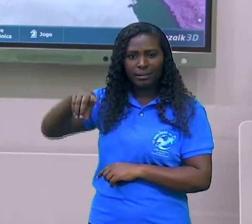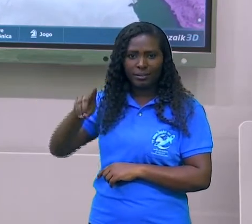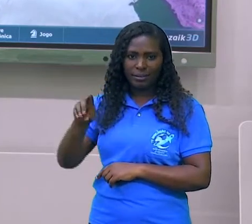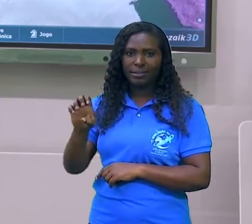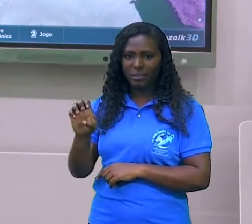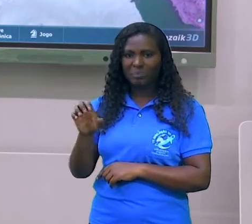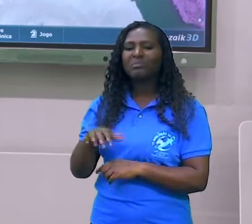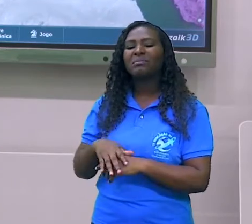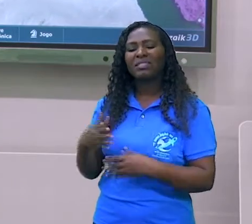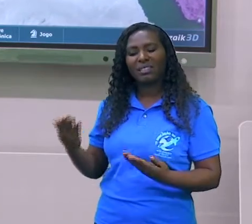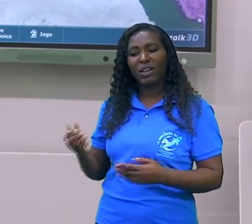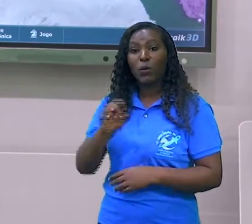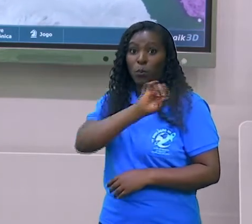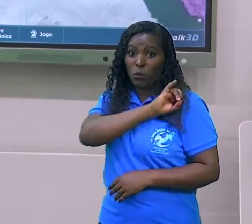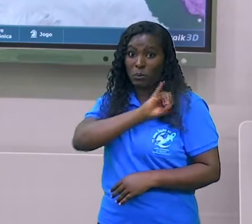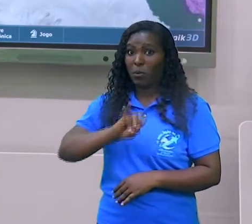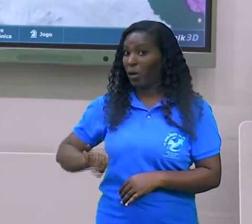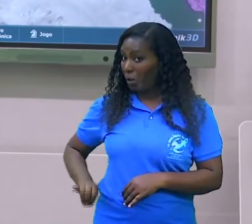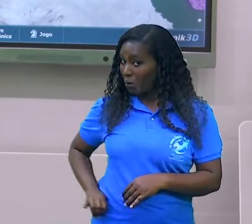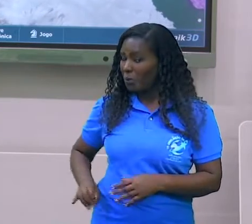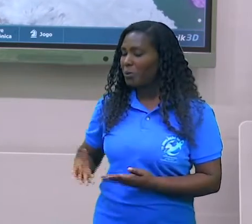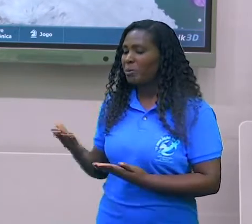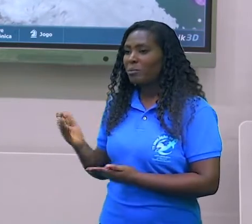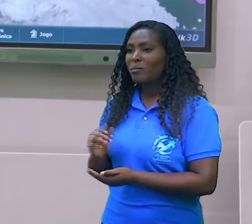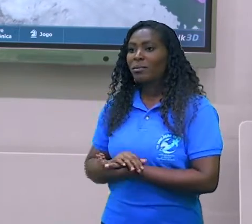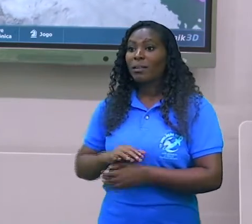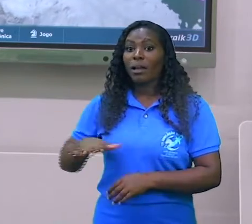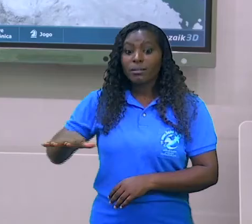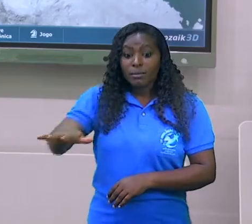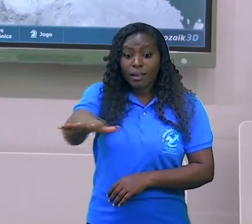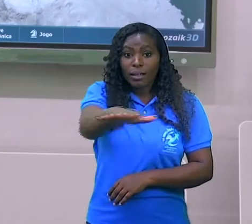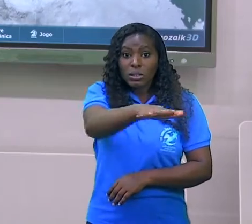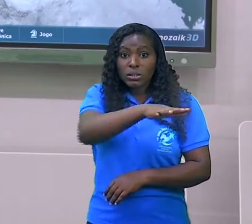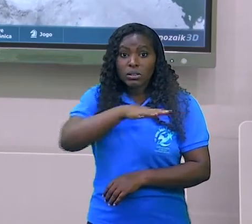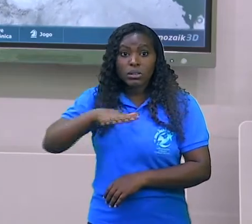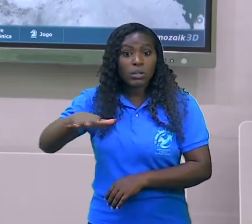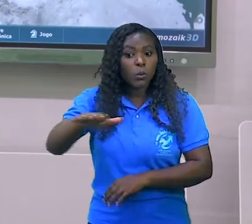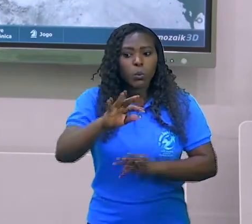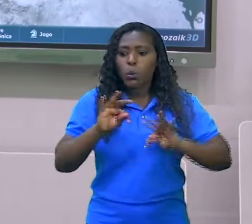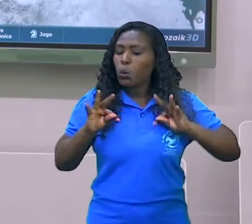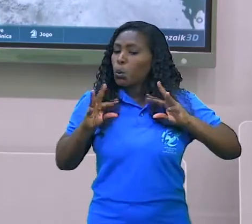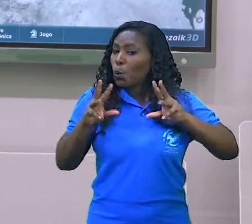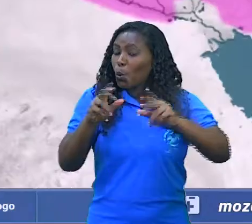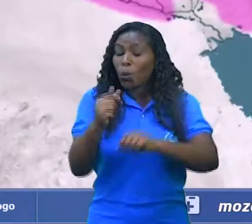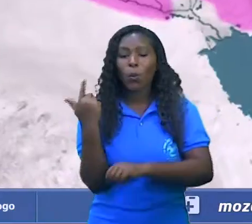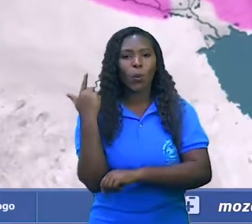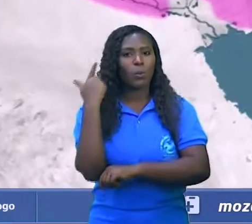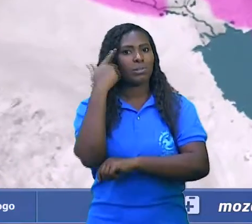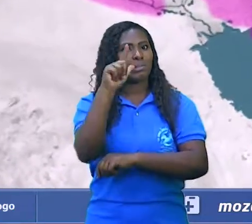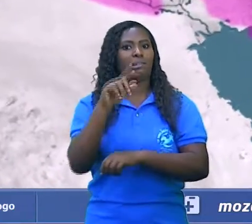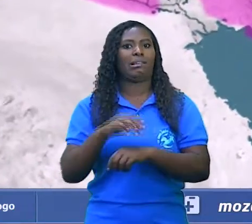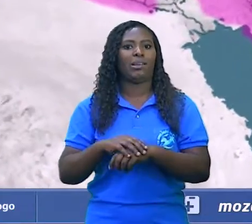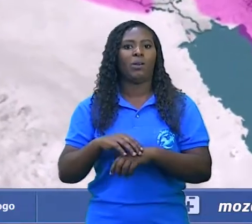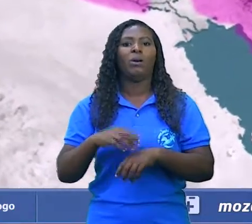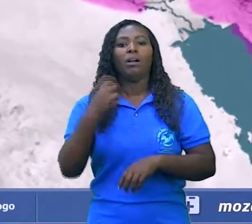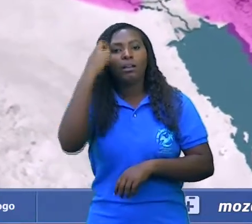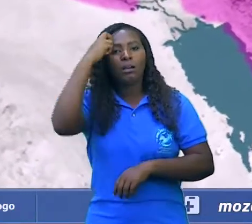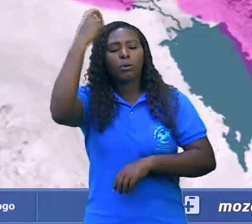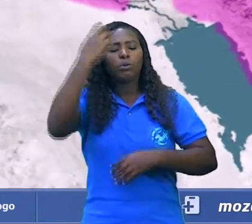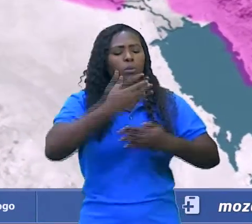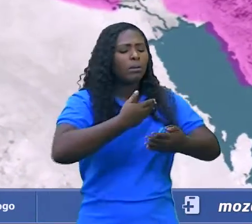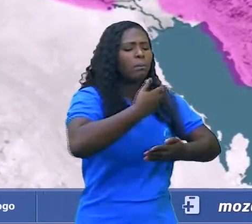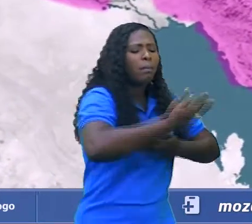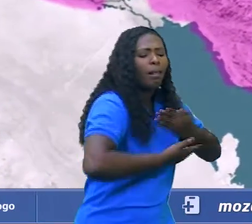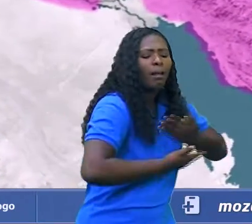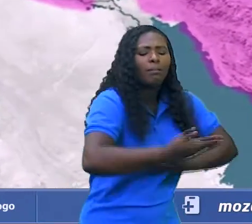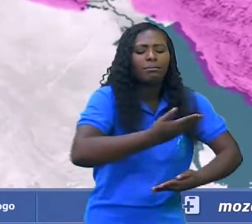essa região, também com as trocas culturais, levando a cultura